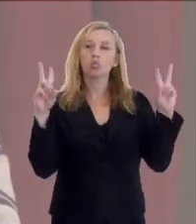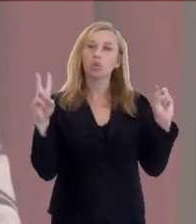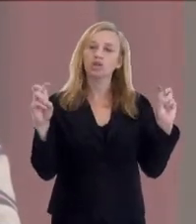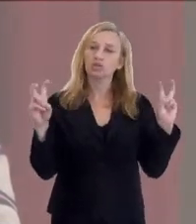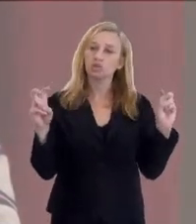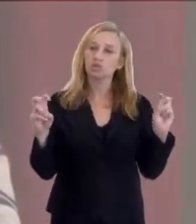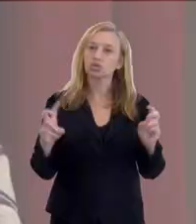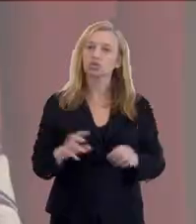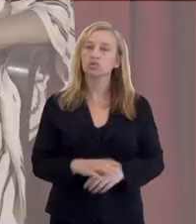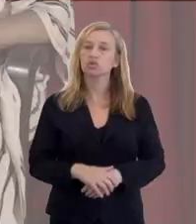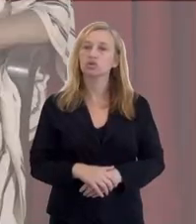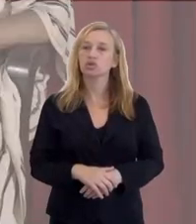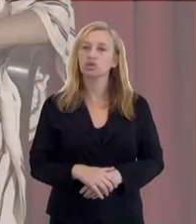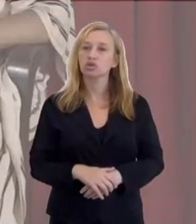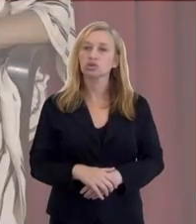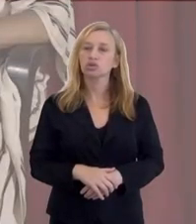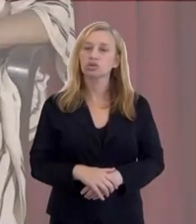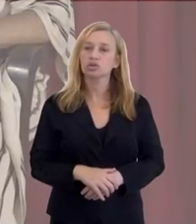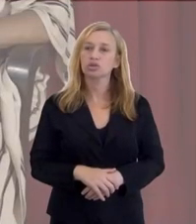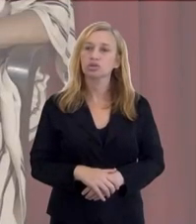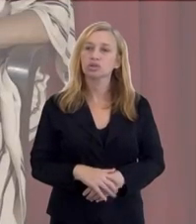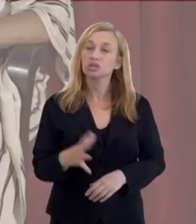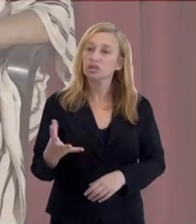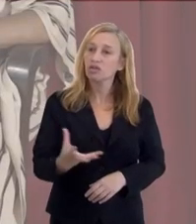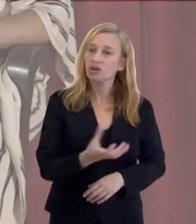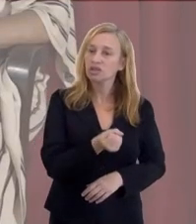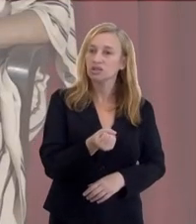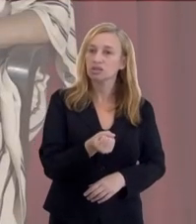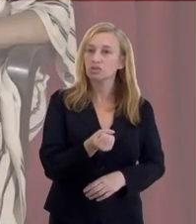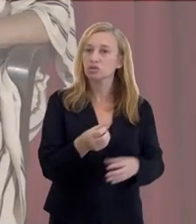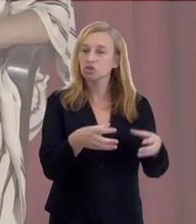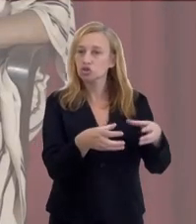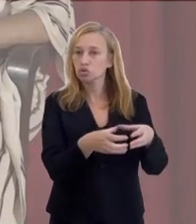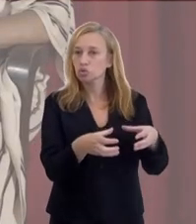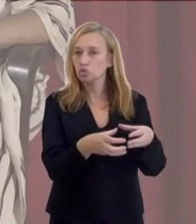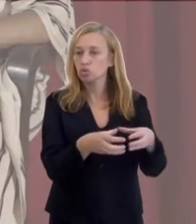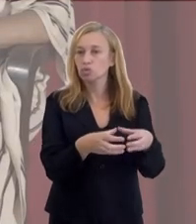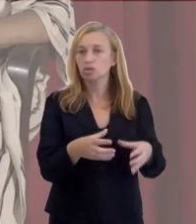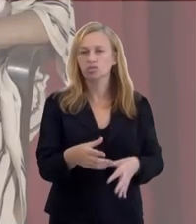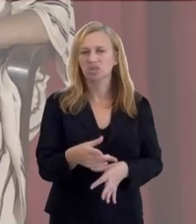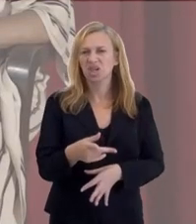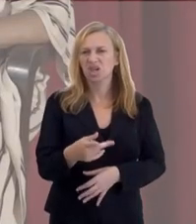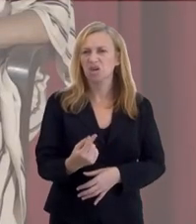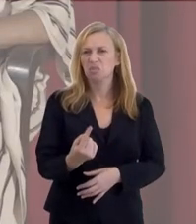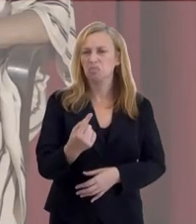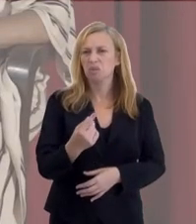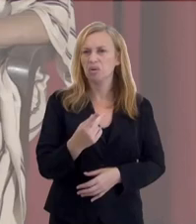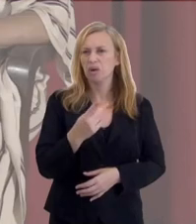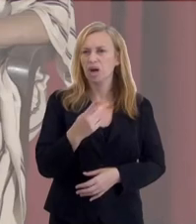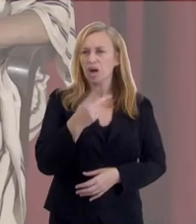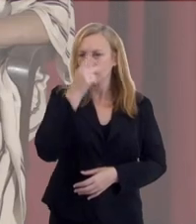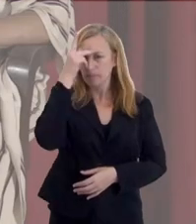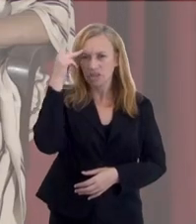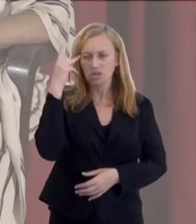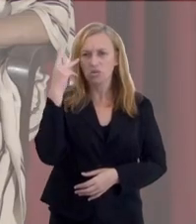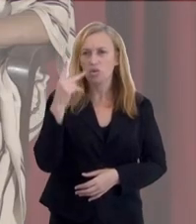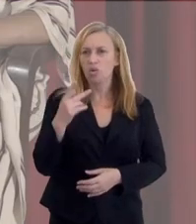essa passagem? Existe uma questão de resgate coletivo. Então, assim,